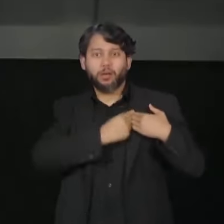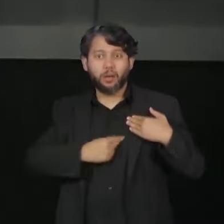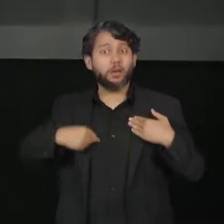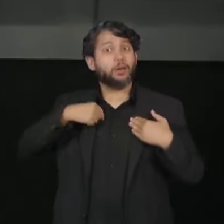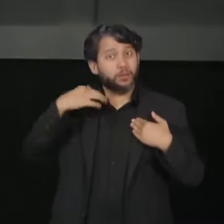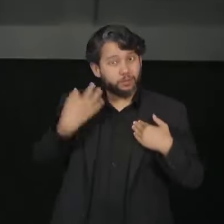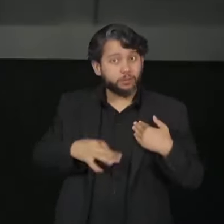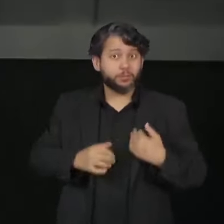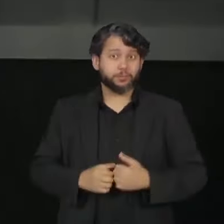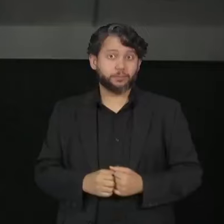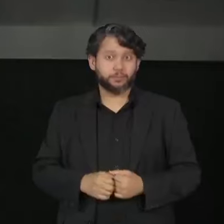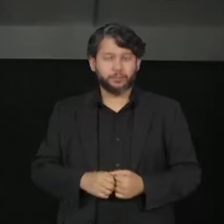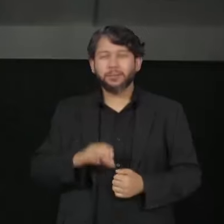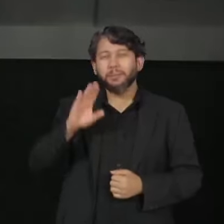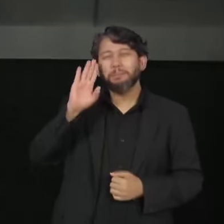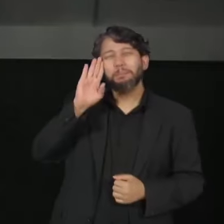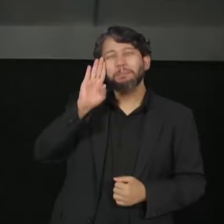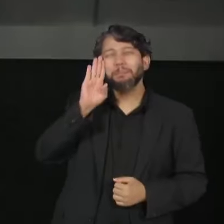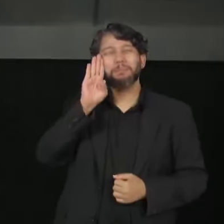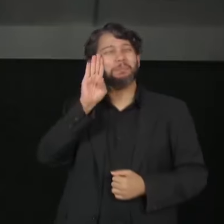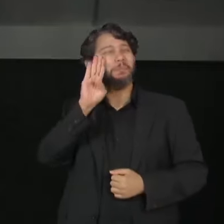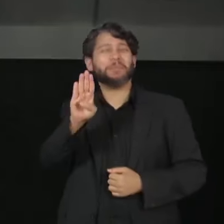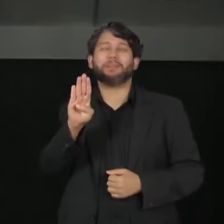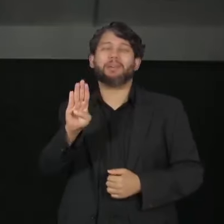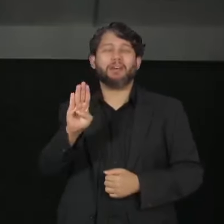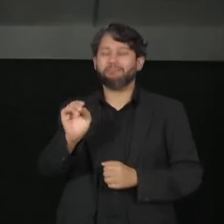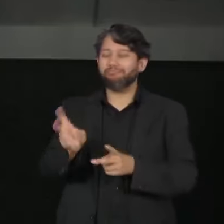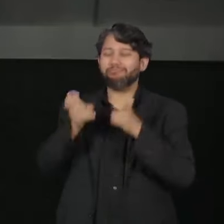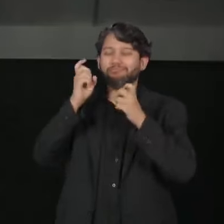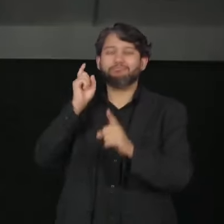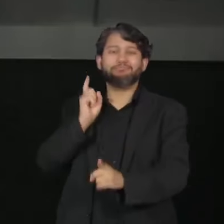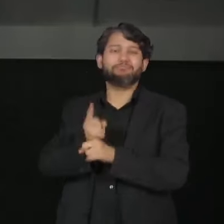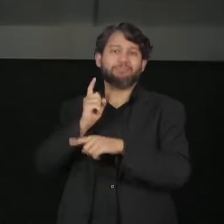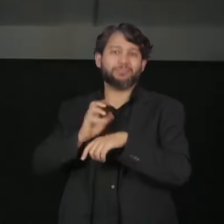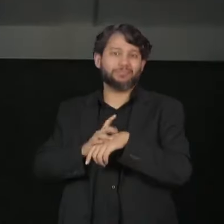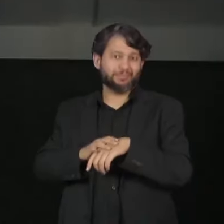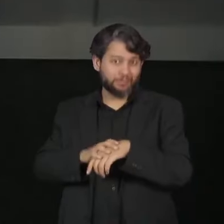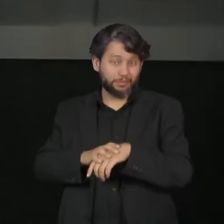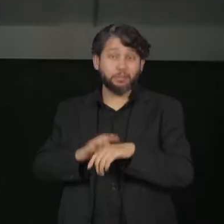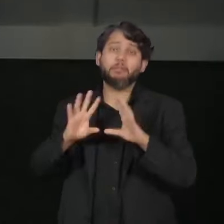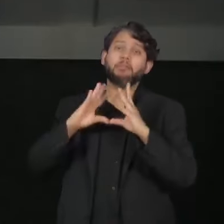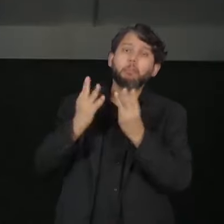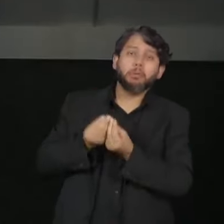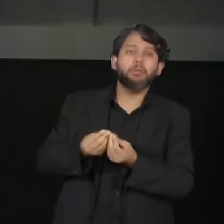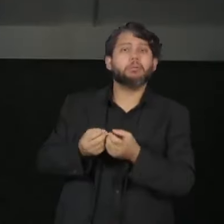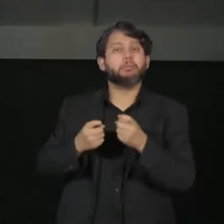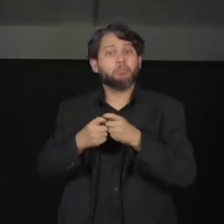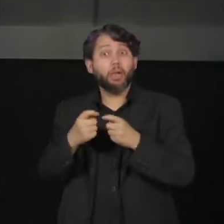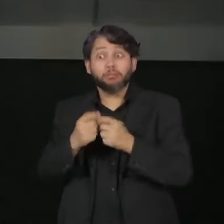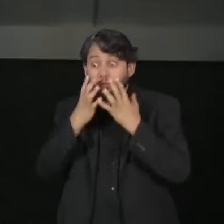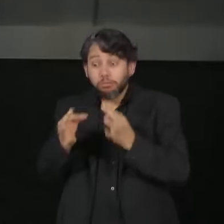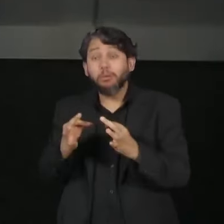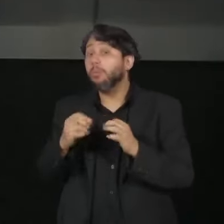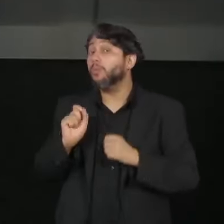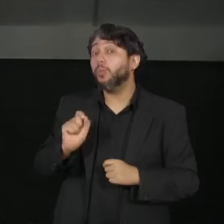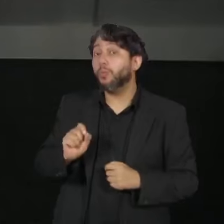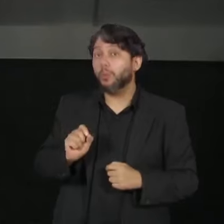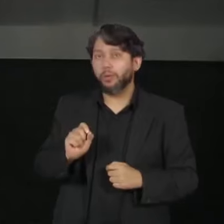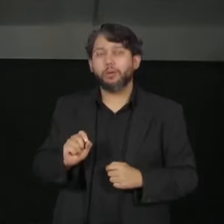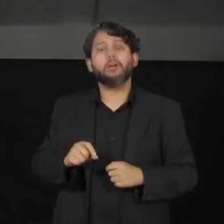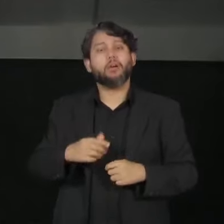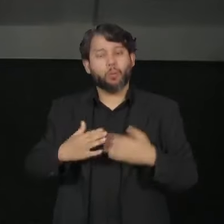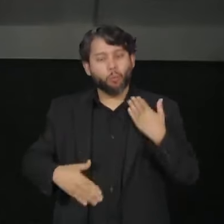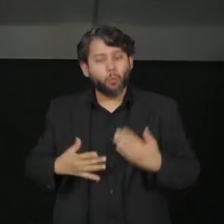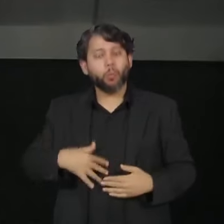A principal manifestação clínica que tanto os familiares quanto os médicos têm que pensar são essas